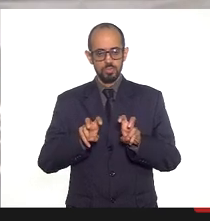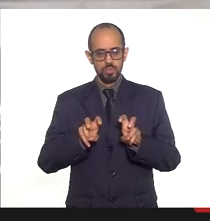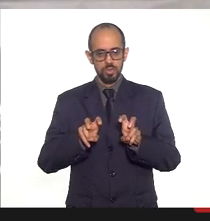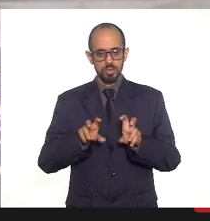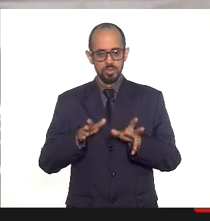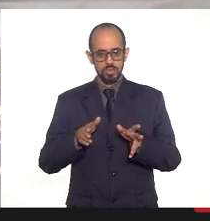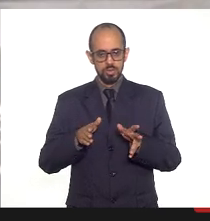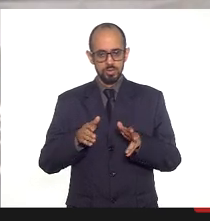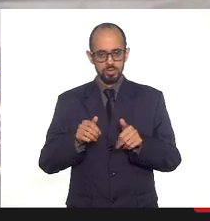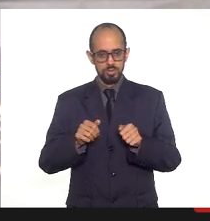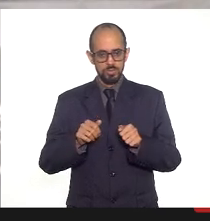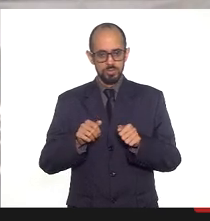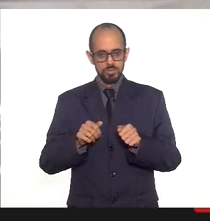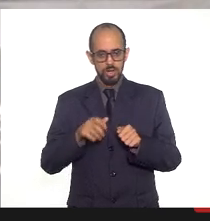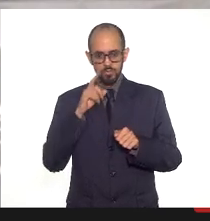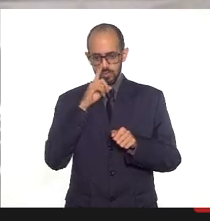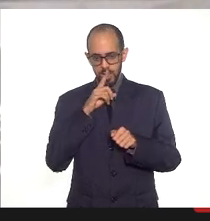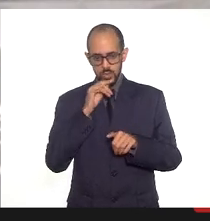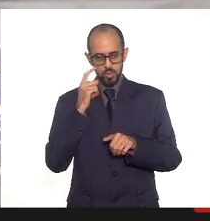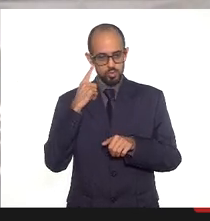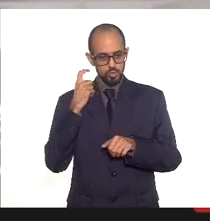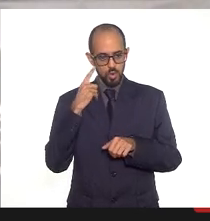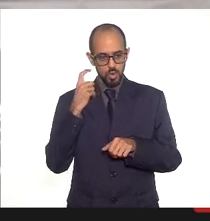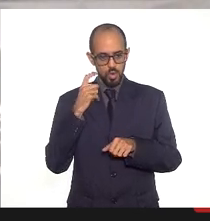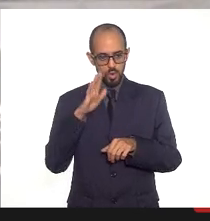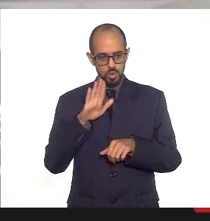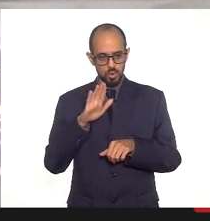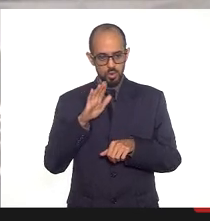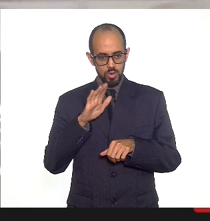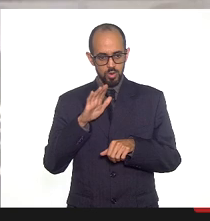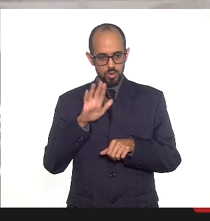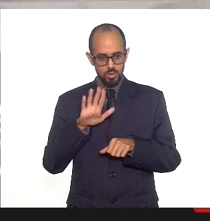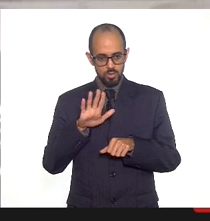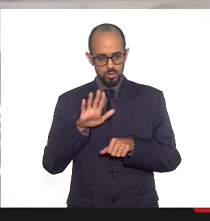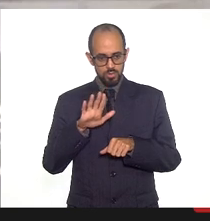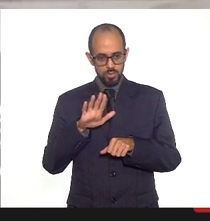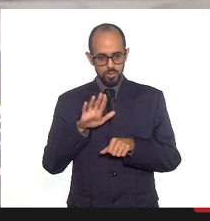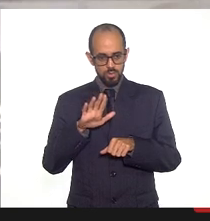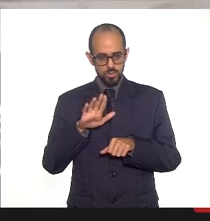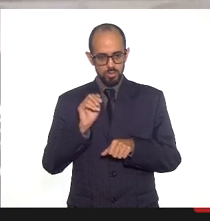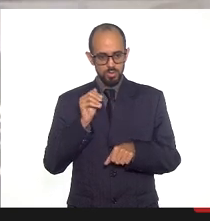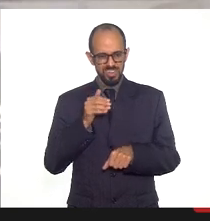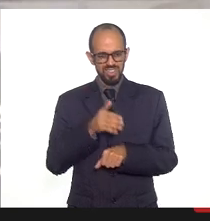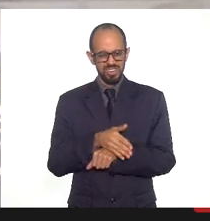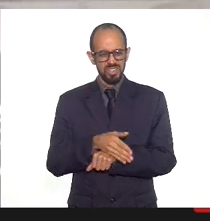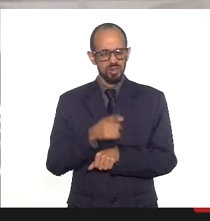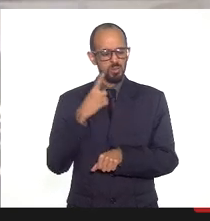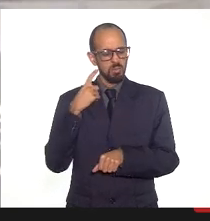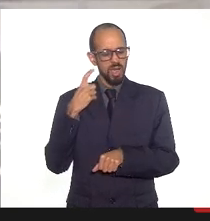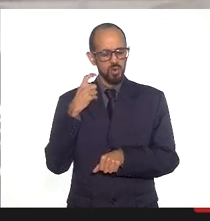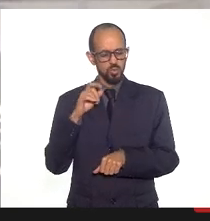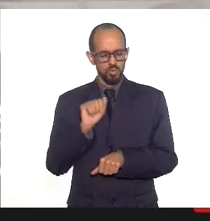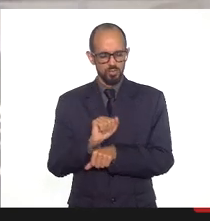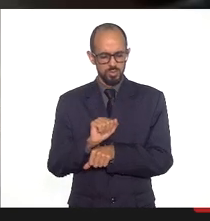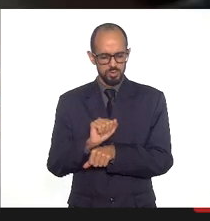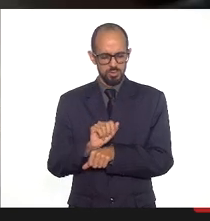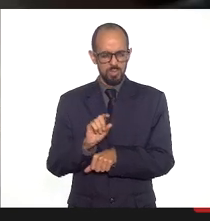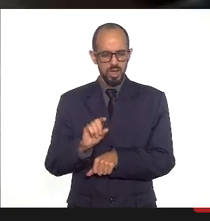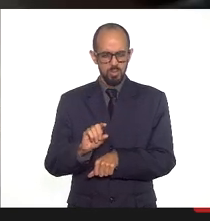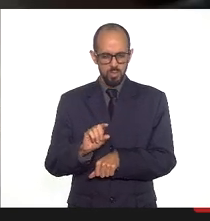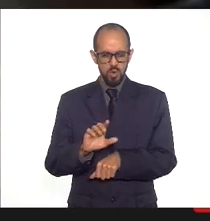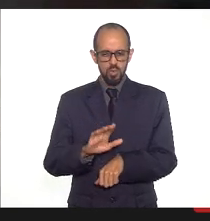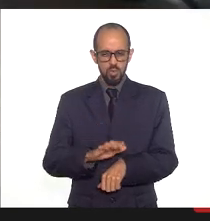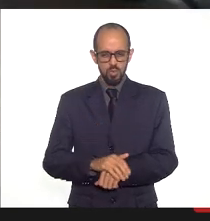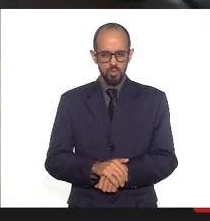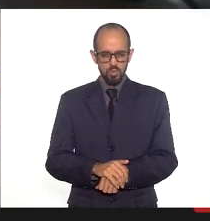ficam lá... Oi? Estão me ouvindo? É o slide 16, sim. O